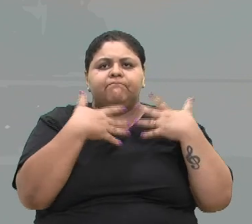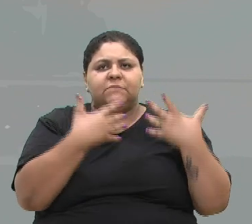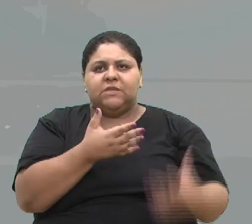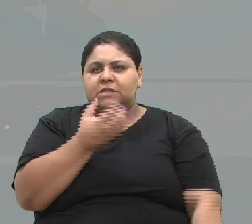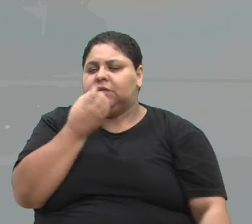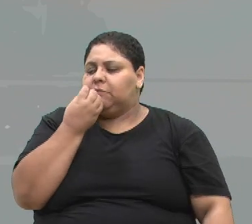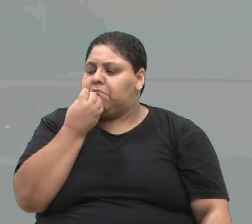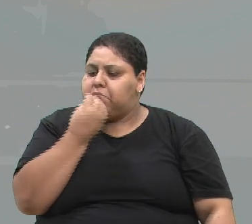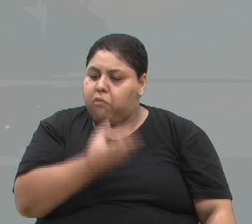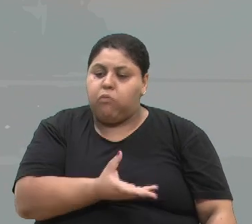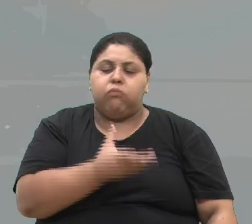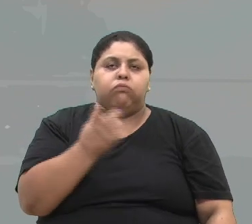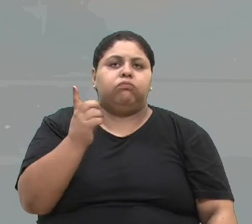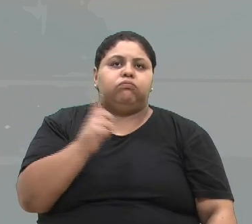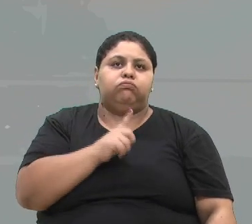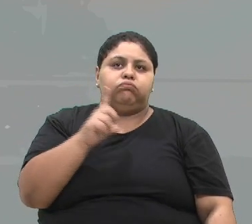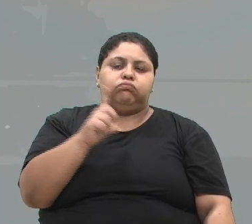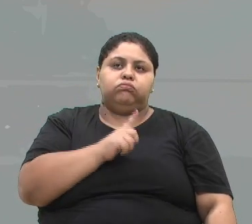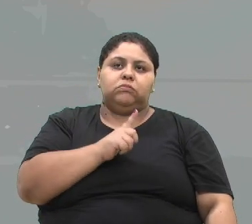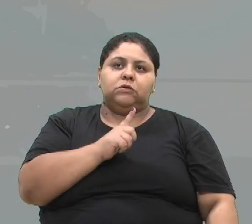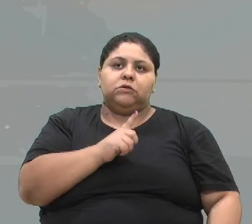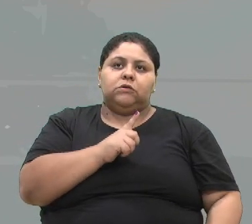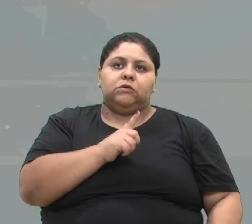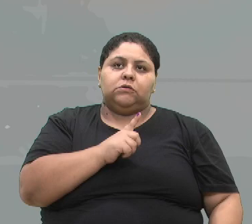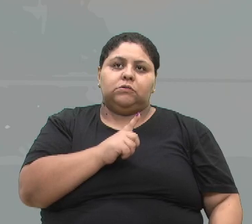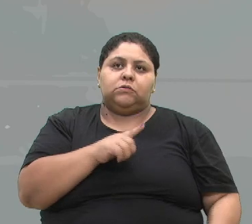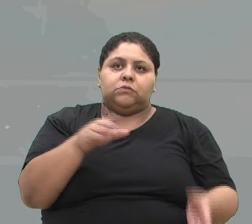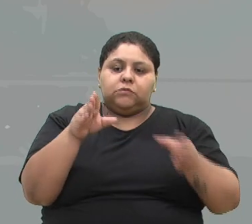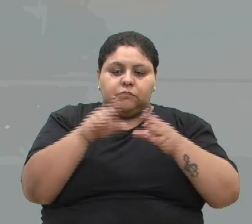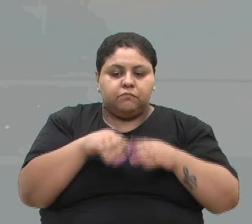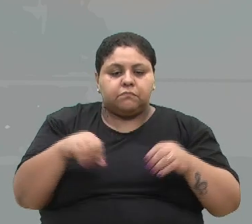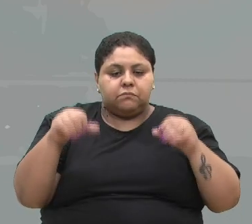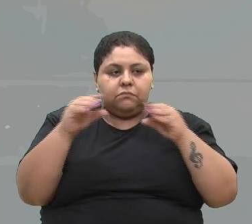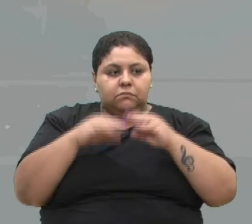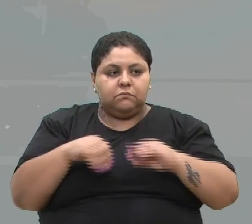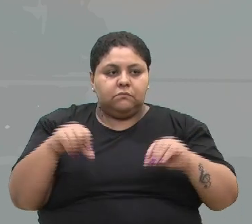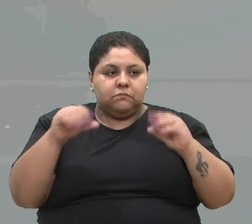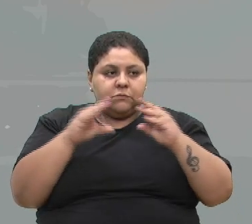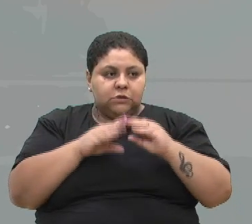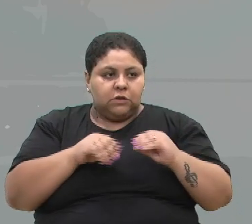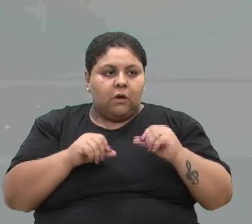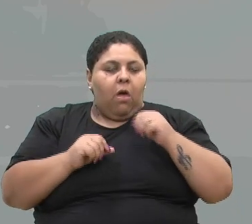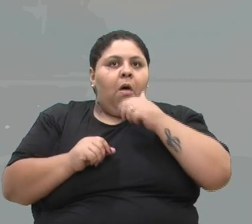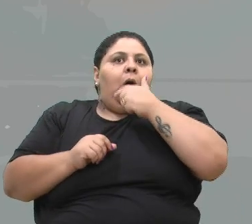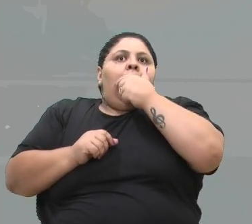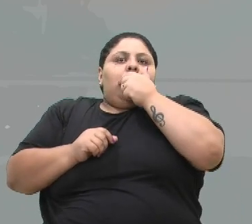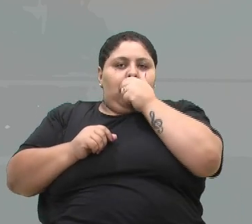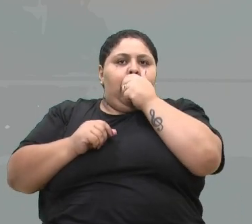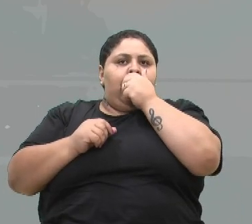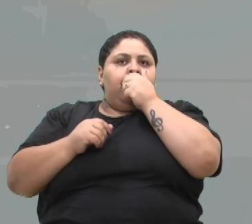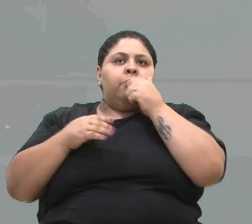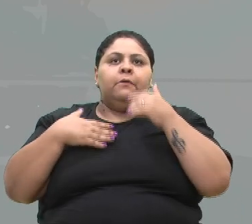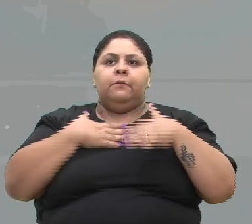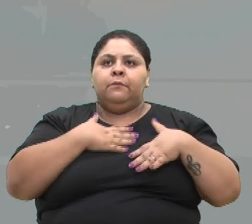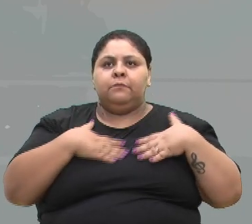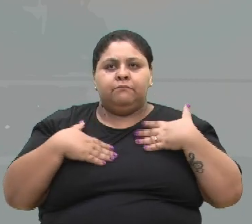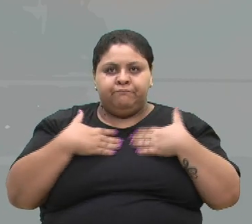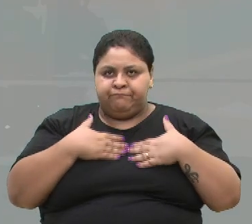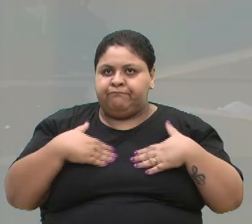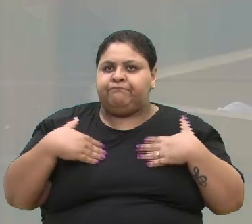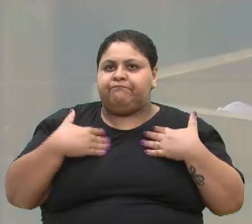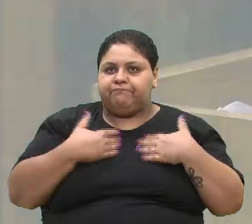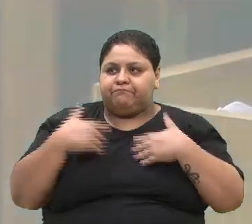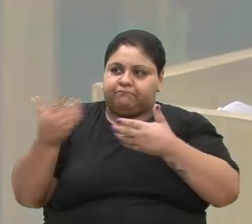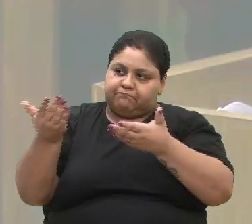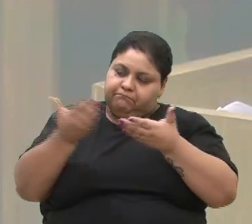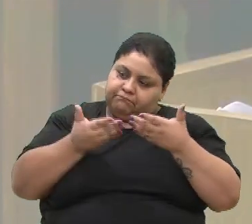termos essa acessibilidade, esse jeito simples dele de